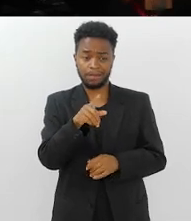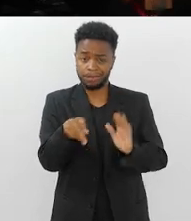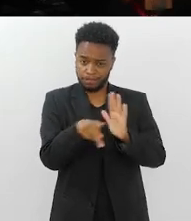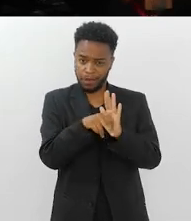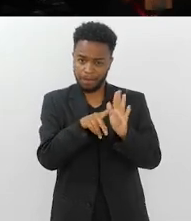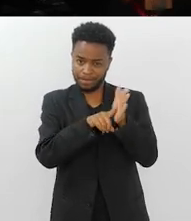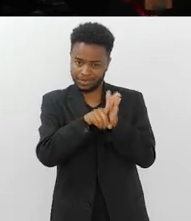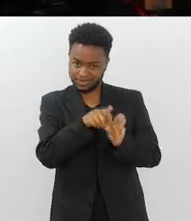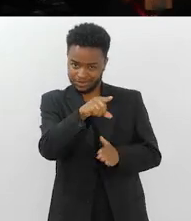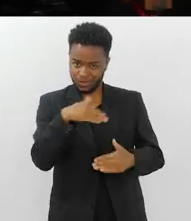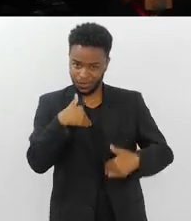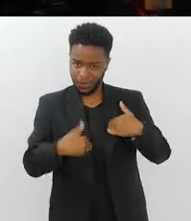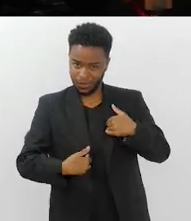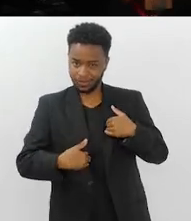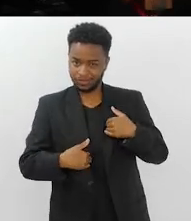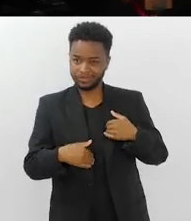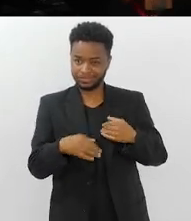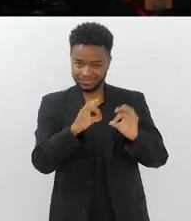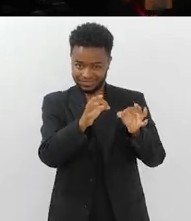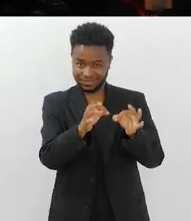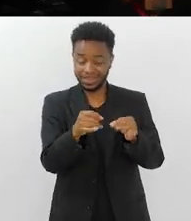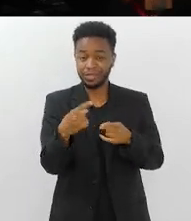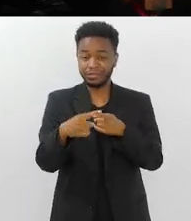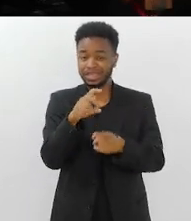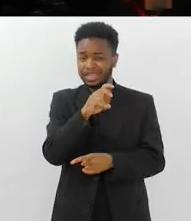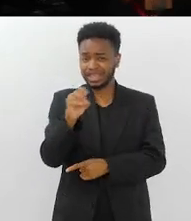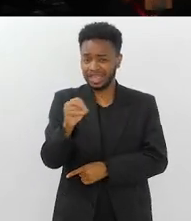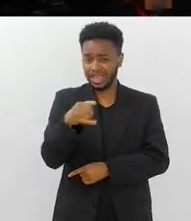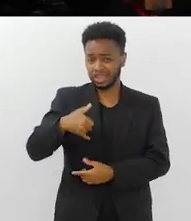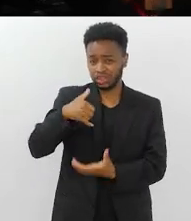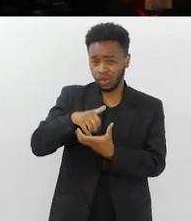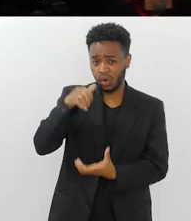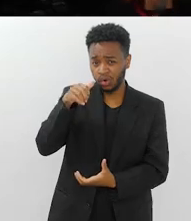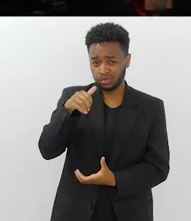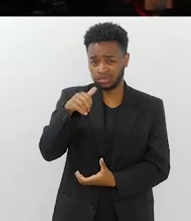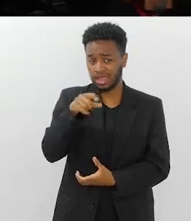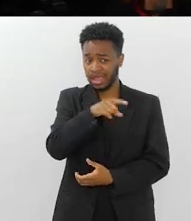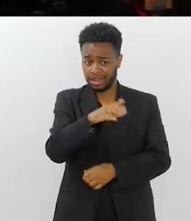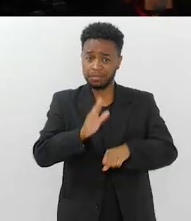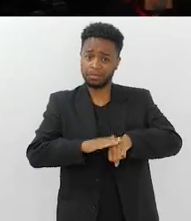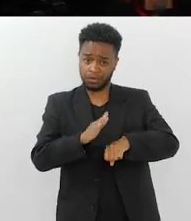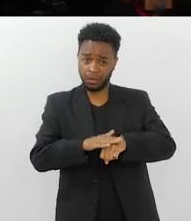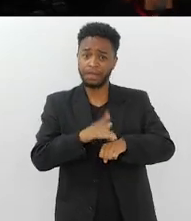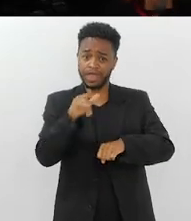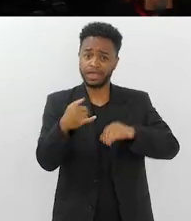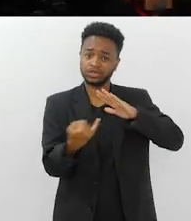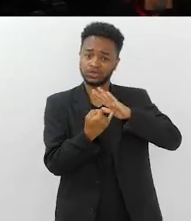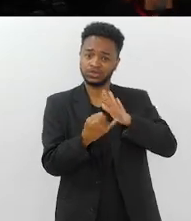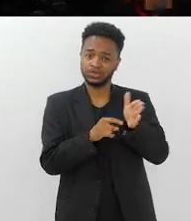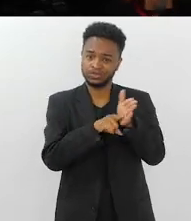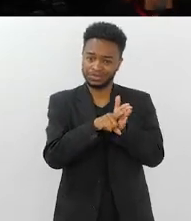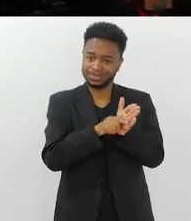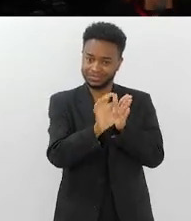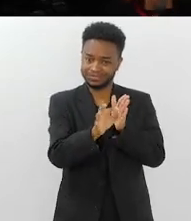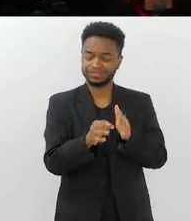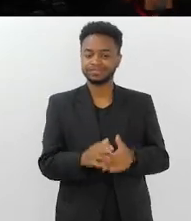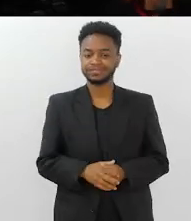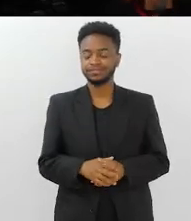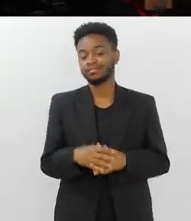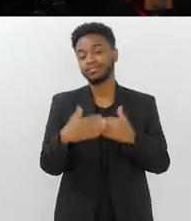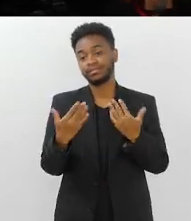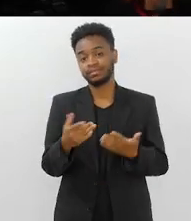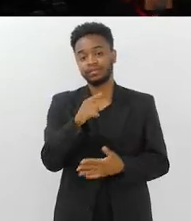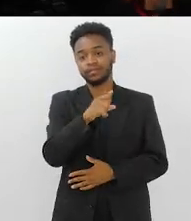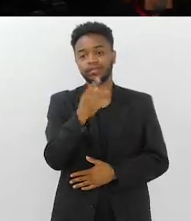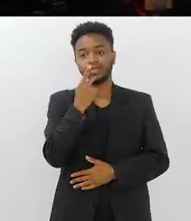o senhor é uma pesquisa ambulante, é, Sara? 500 idosos por mês, ele próprio é o próprio instituto de pesquisa. Quando o senhor